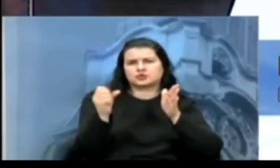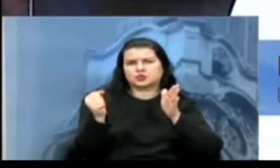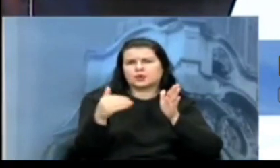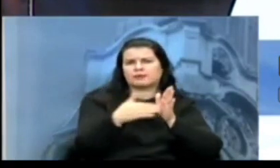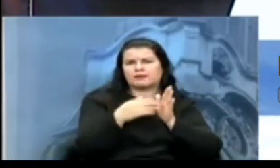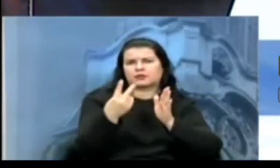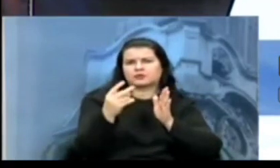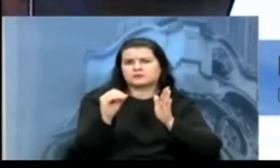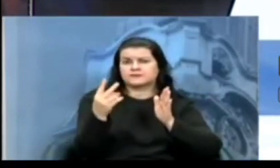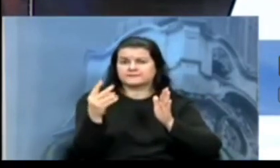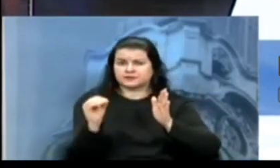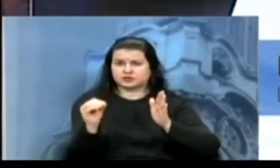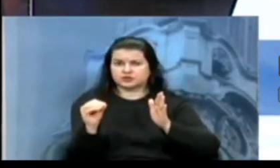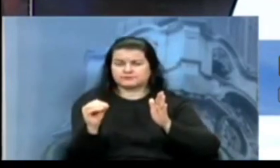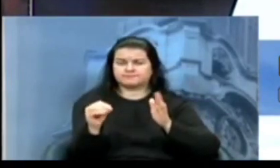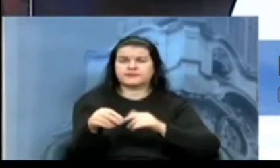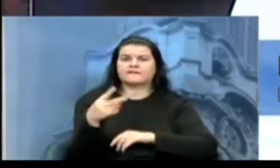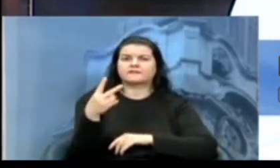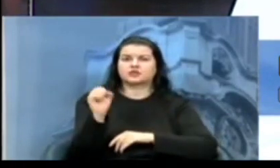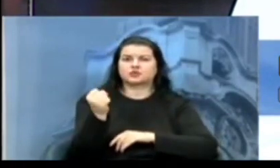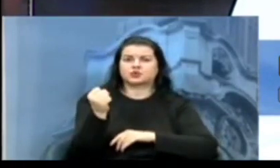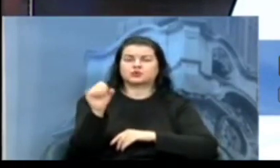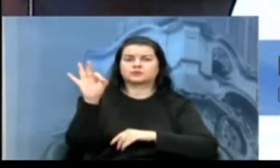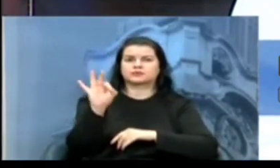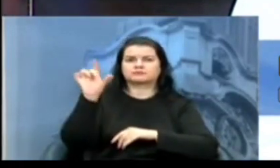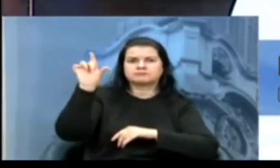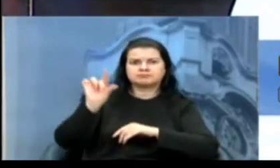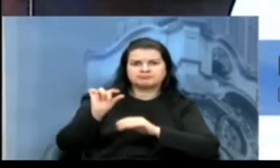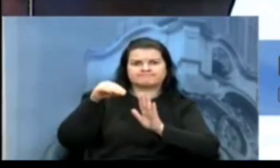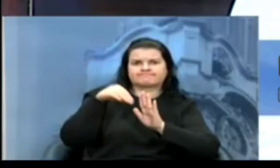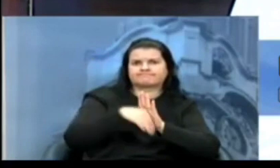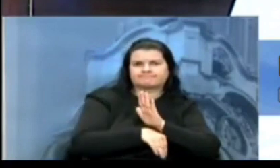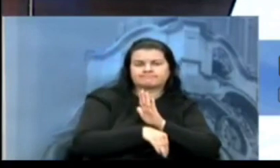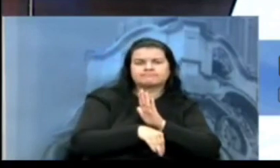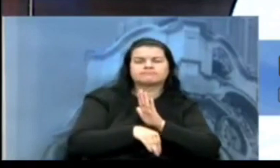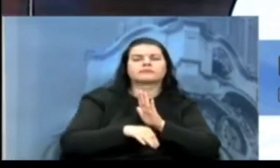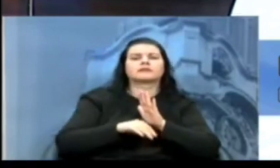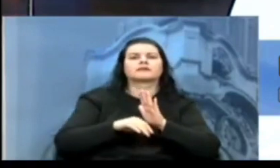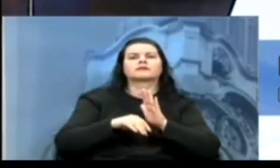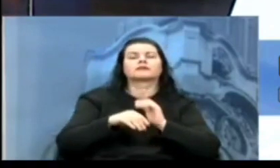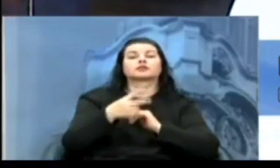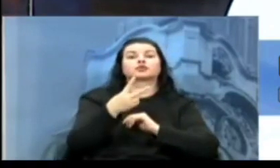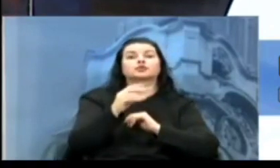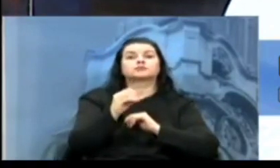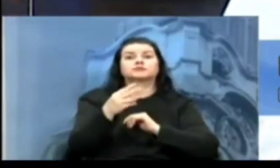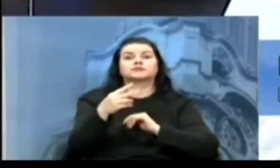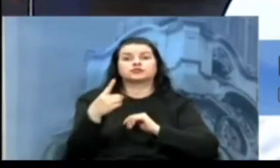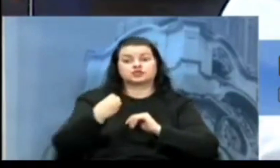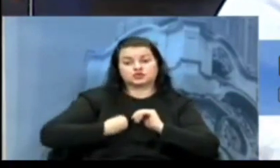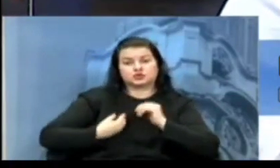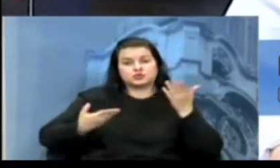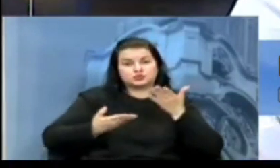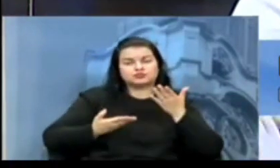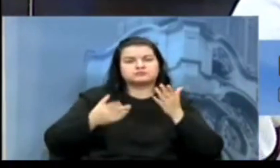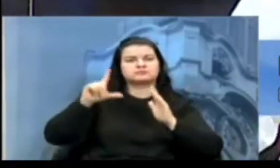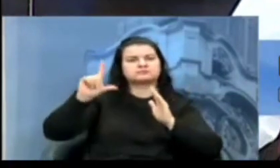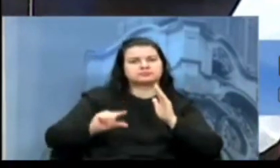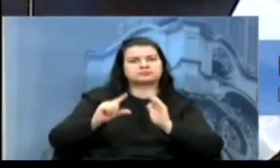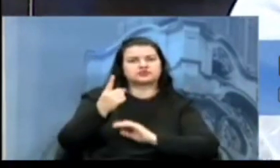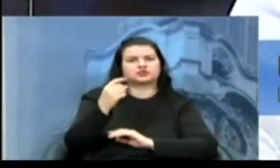no patamar de 28% e trabalha em 2021 com a redução de 18